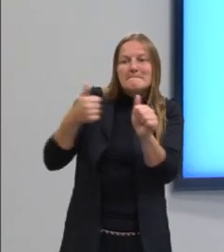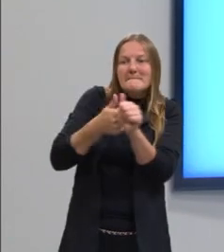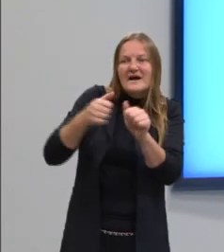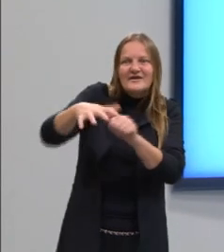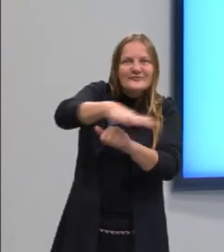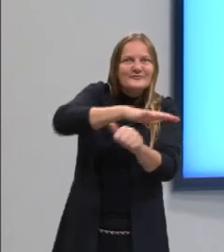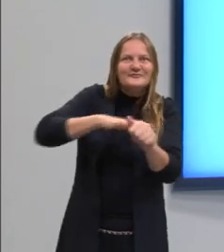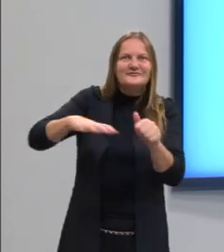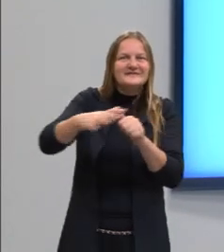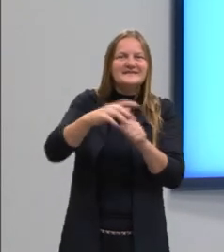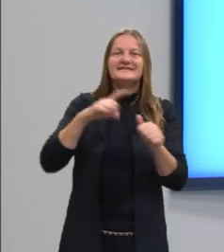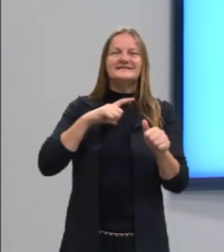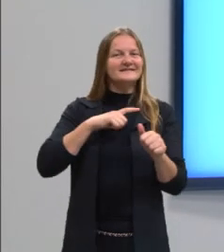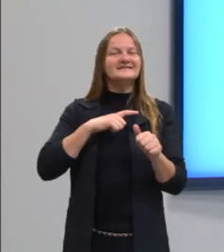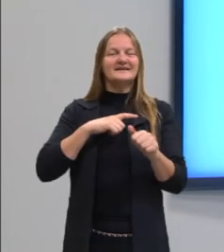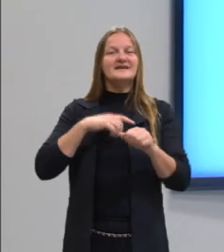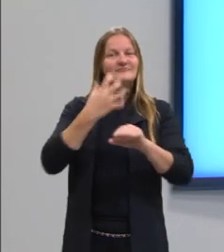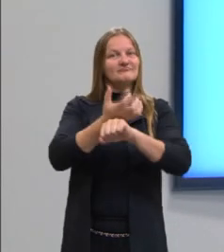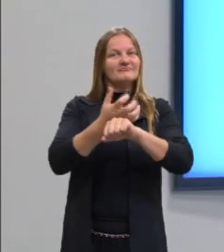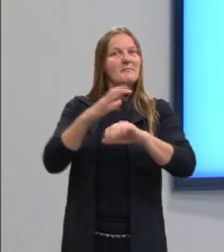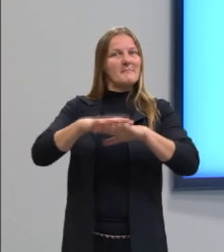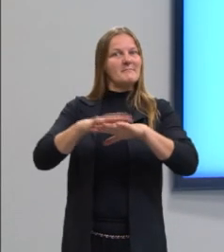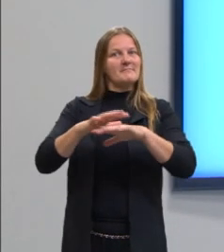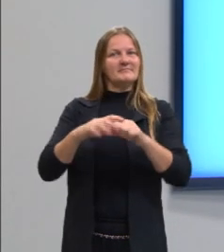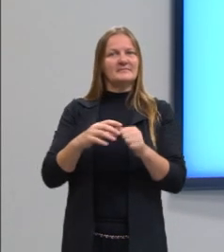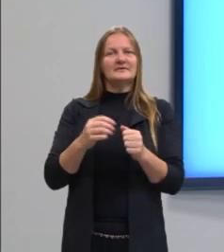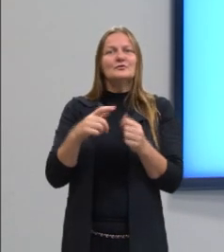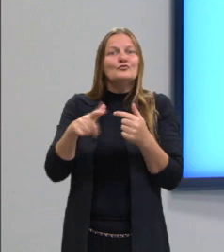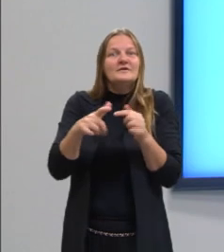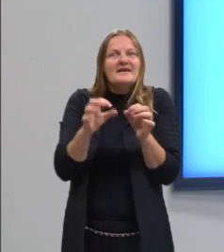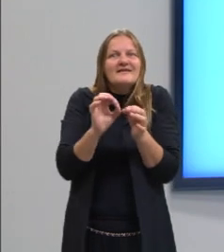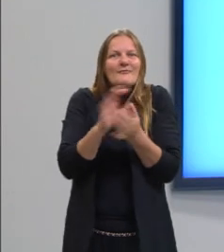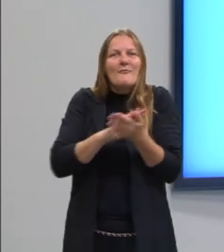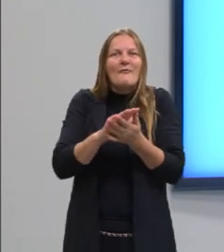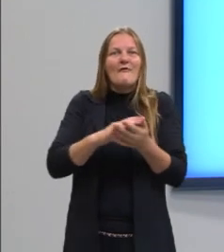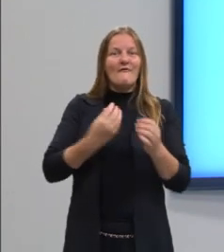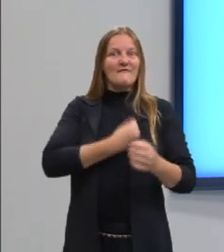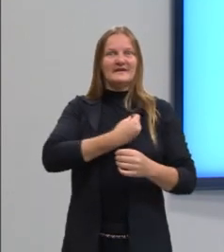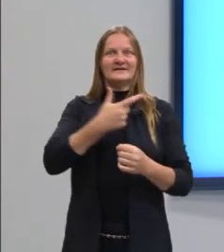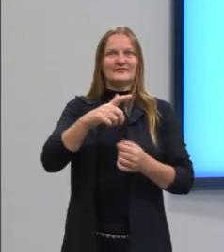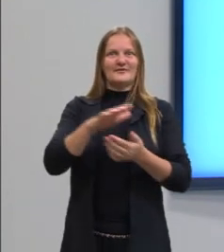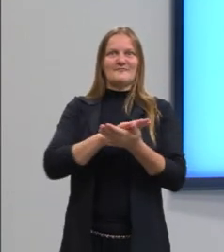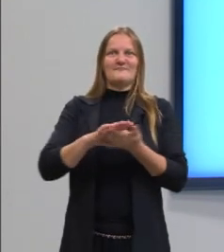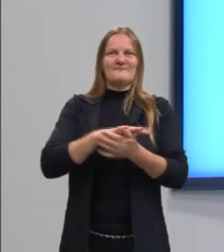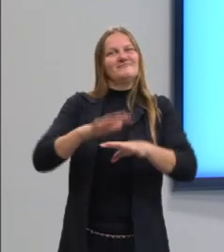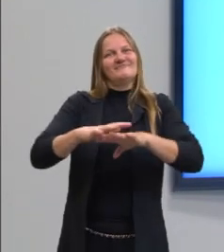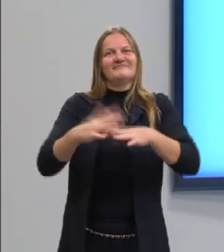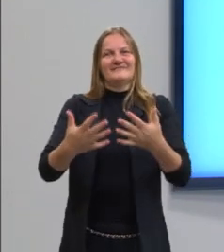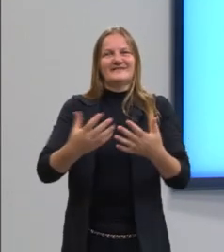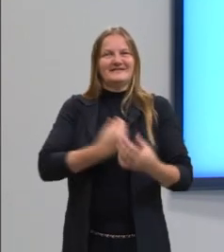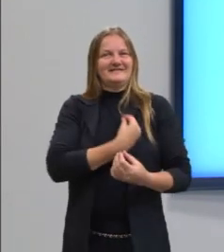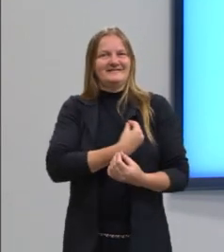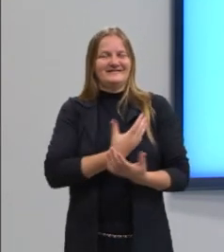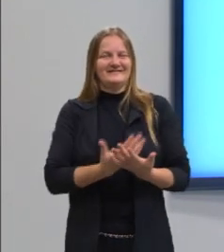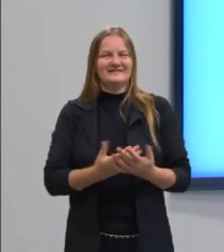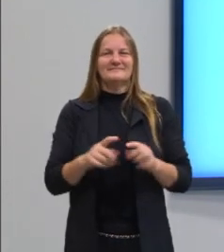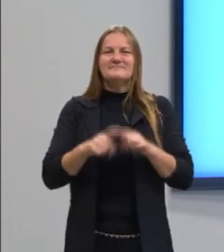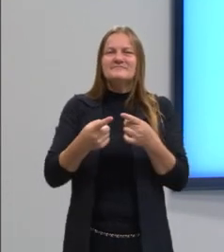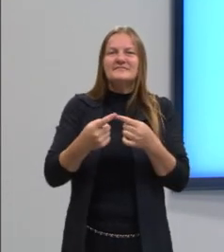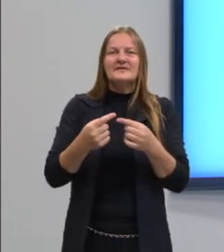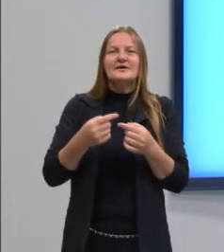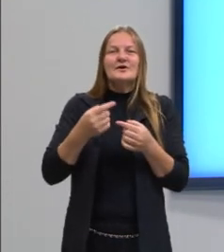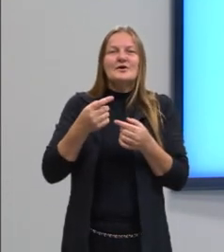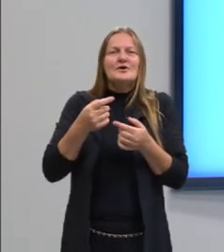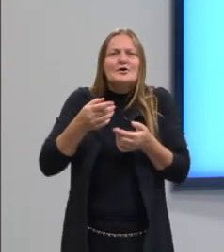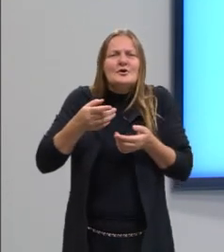diretamente ligado a essa disciplina. Não tem como fugir, então, da matemática em qualquer momento da nossa vida, desde quando nós